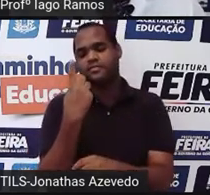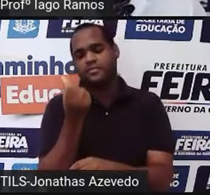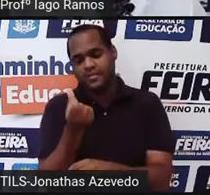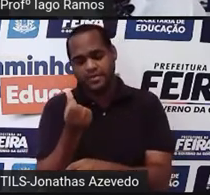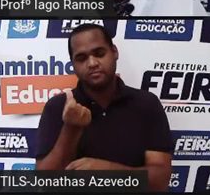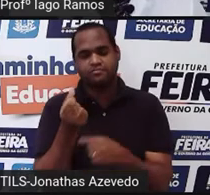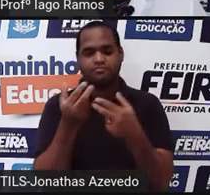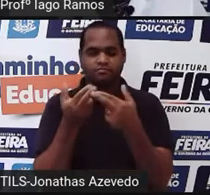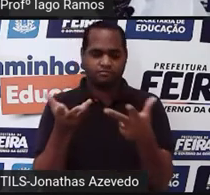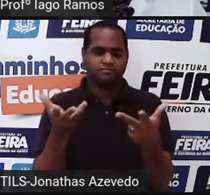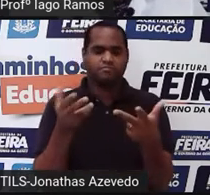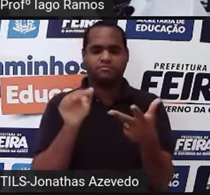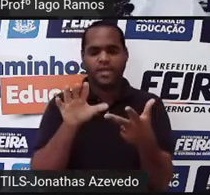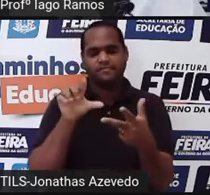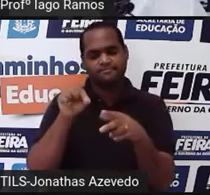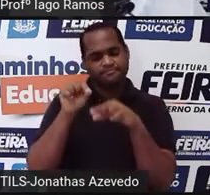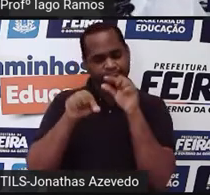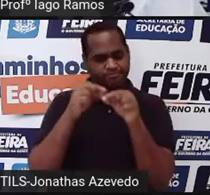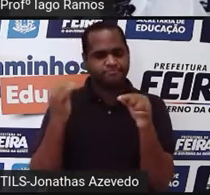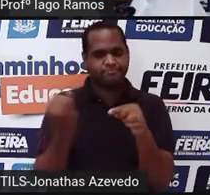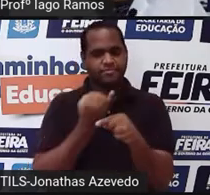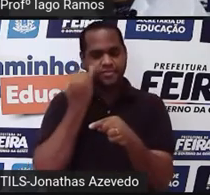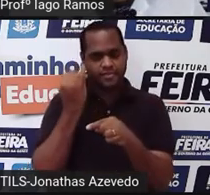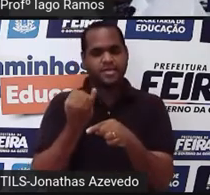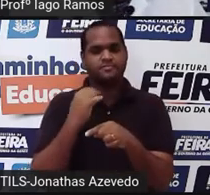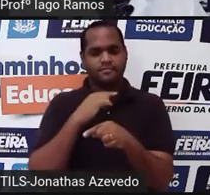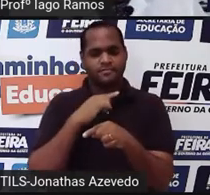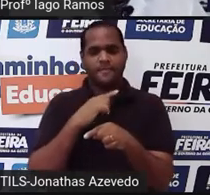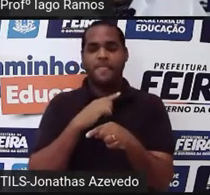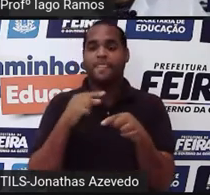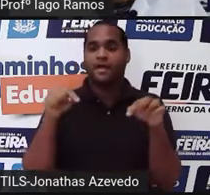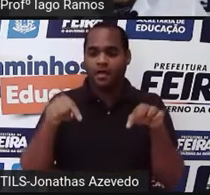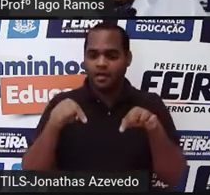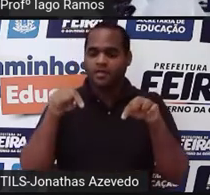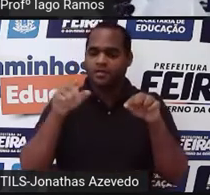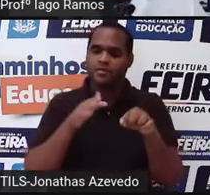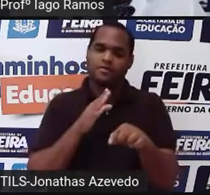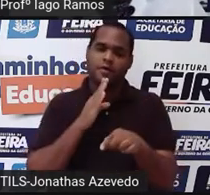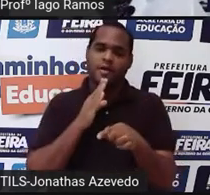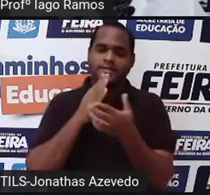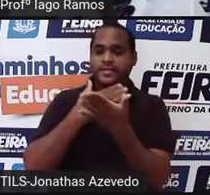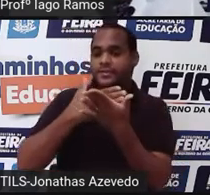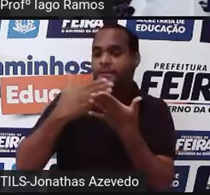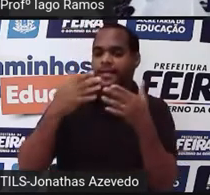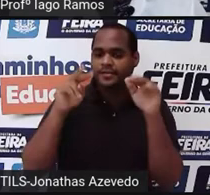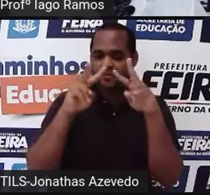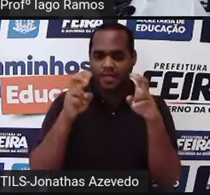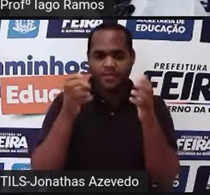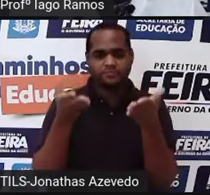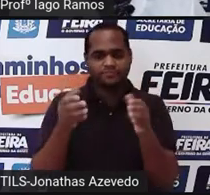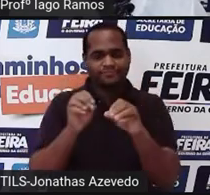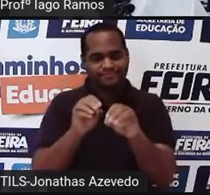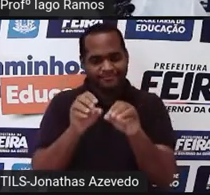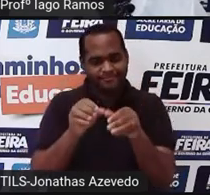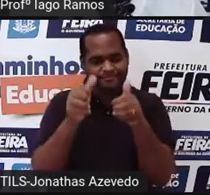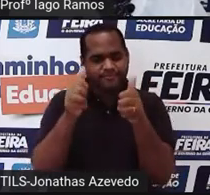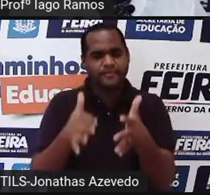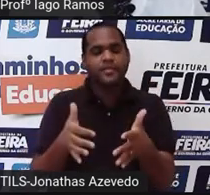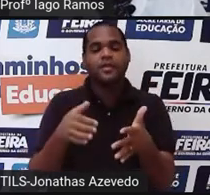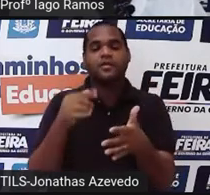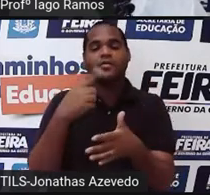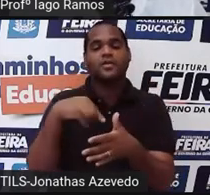documentos. Mas tem um detalhe aqui, e aqui a gente já começa com o tema da aula, né? A gente está